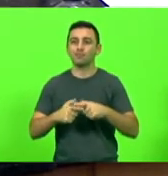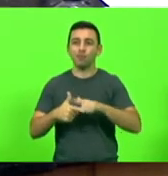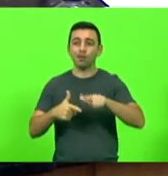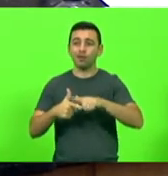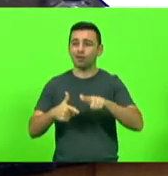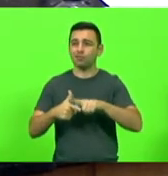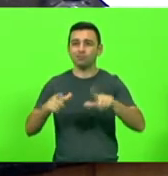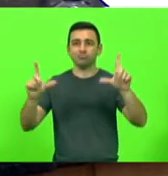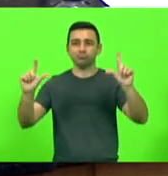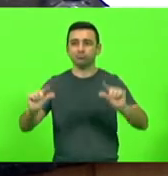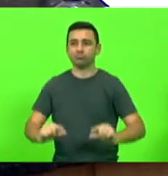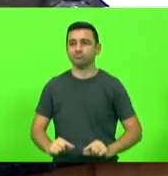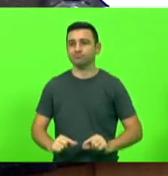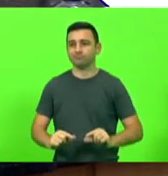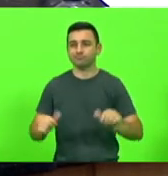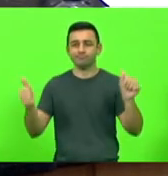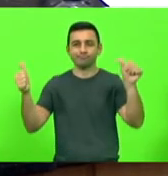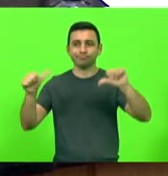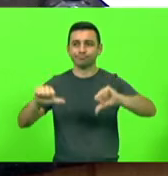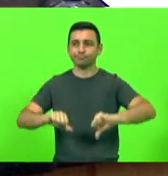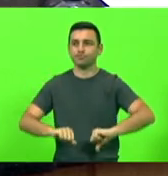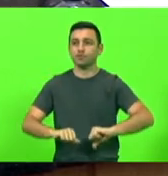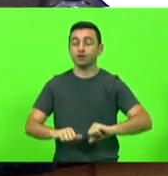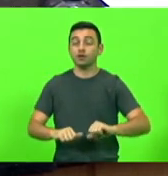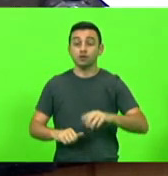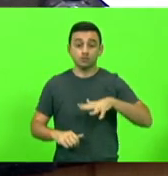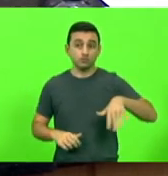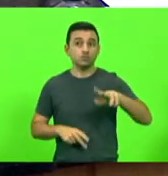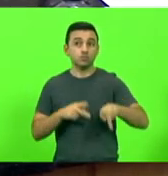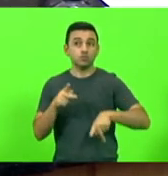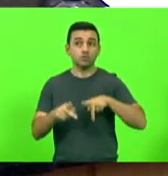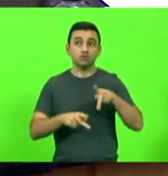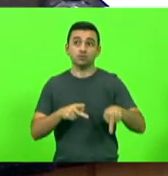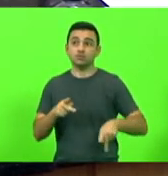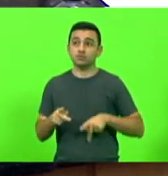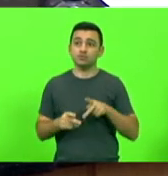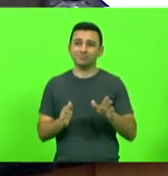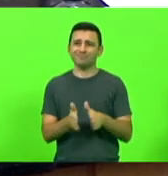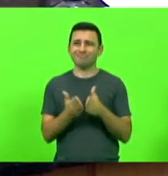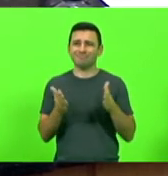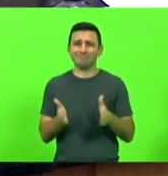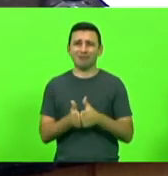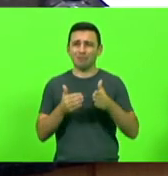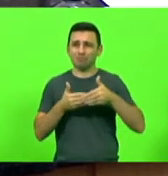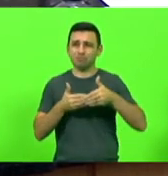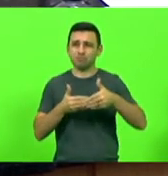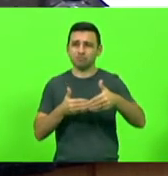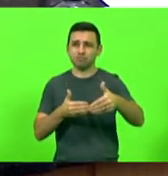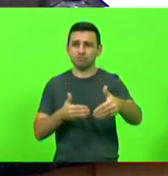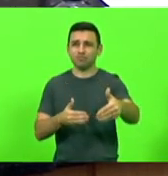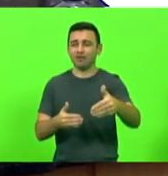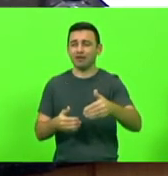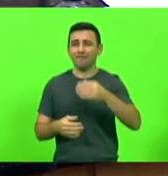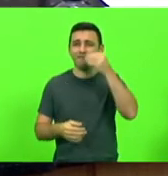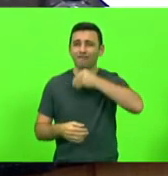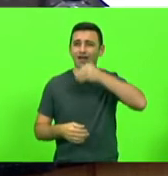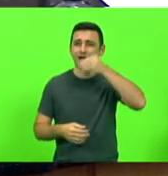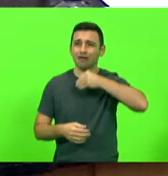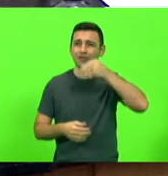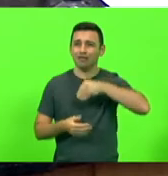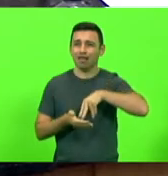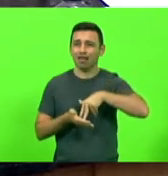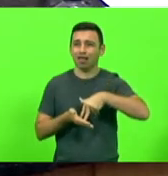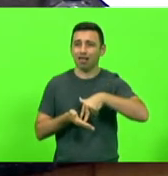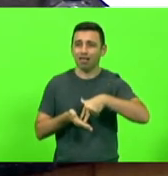nesse mesmo período, onde o catarinense se tornou mais pobre, onde as pernas dos catarinenses se tornaram mais magras, o que